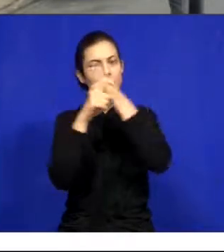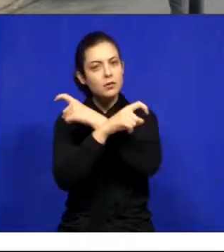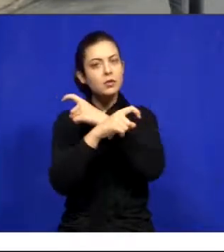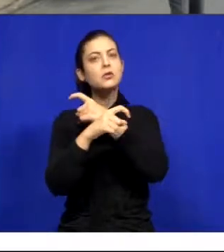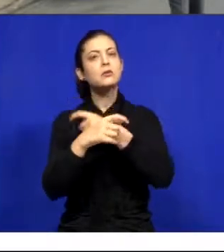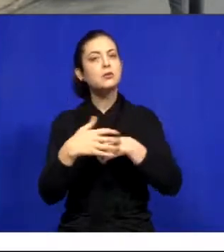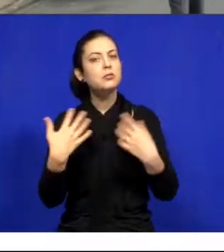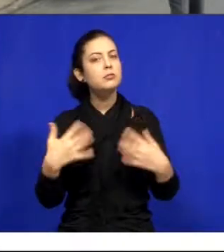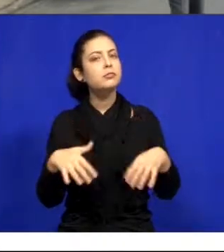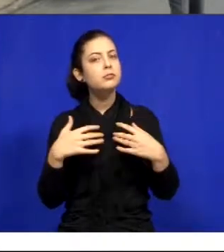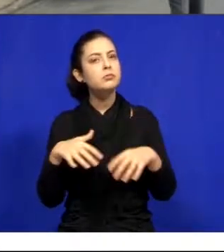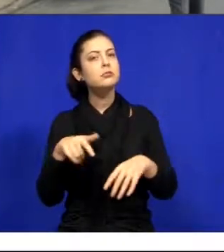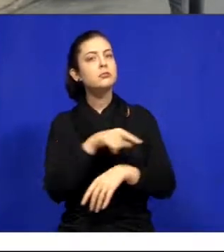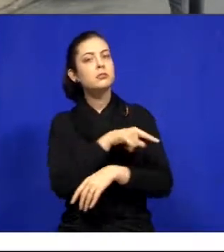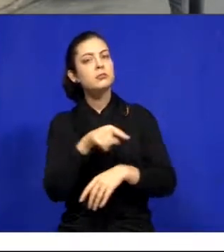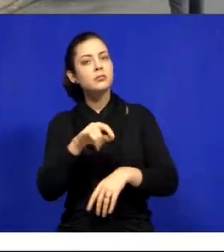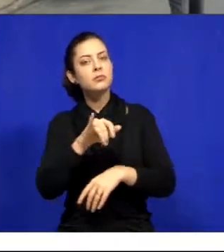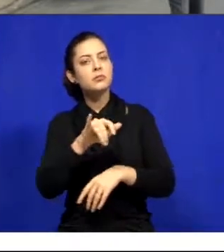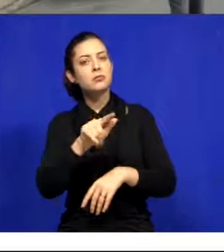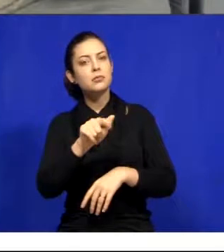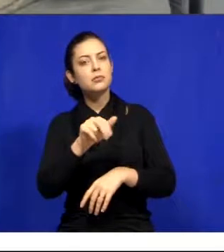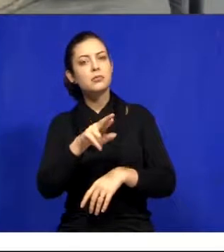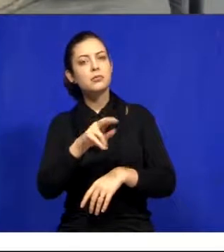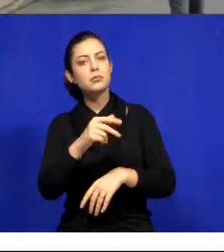população lá do bairro Igarapés.